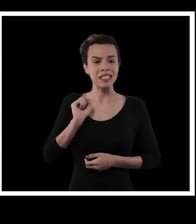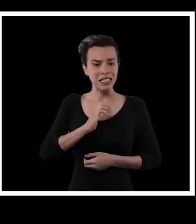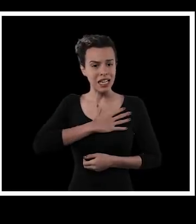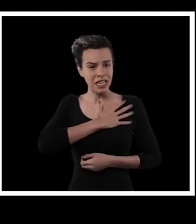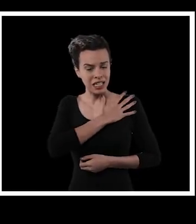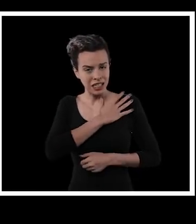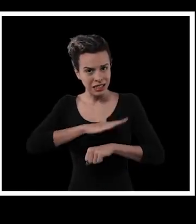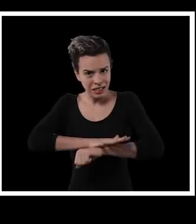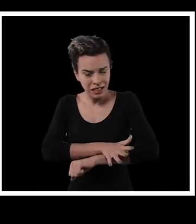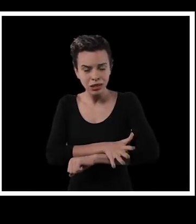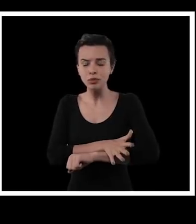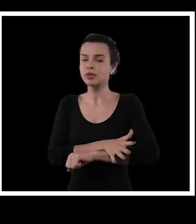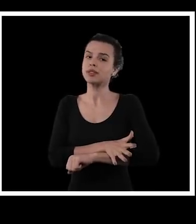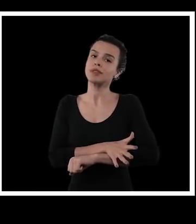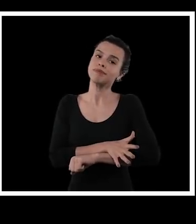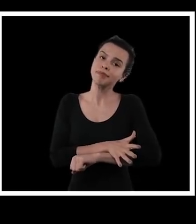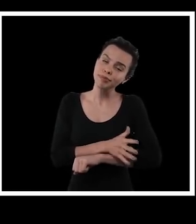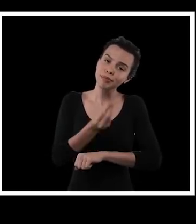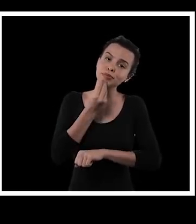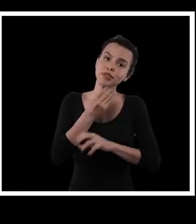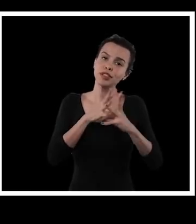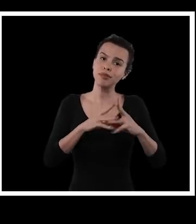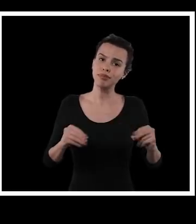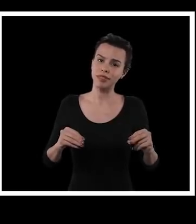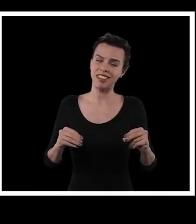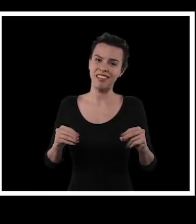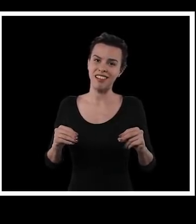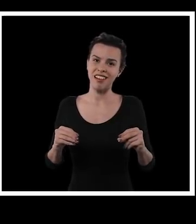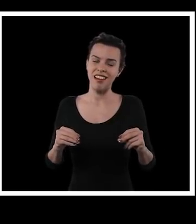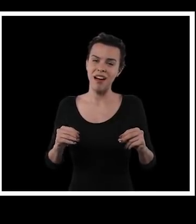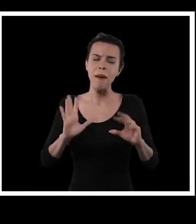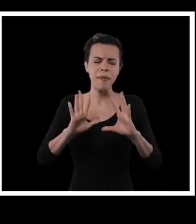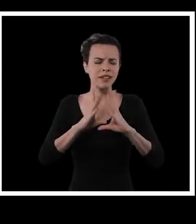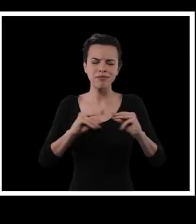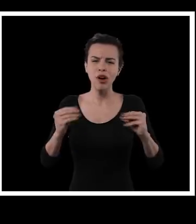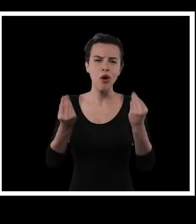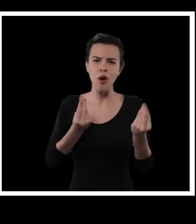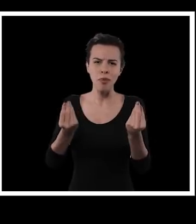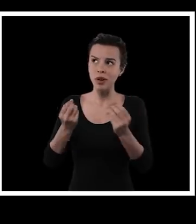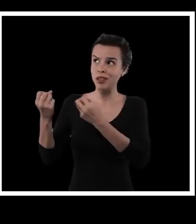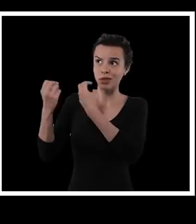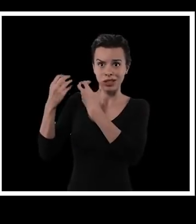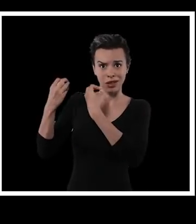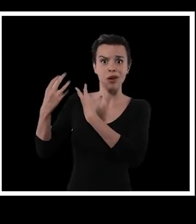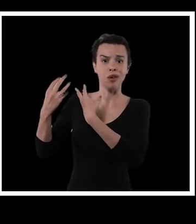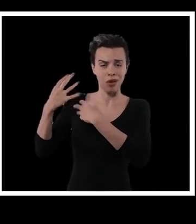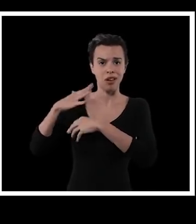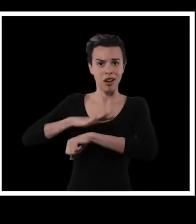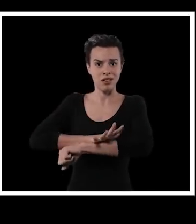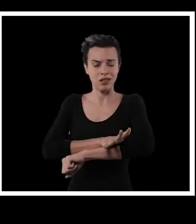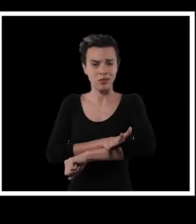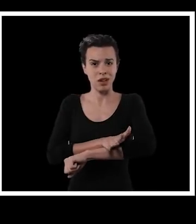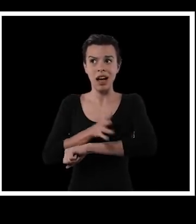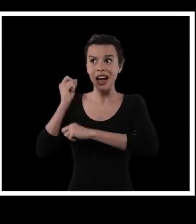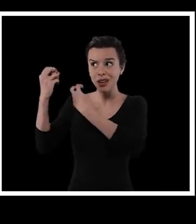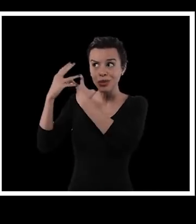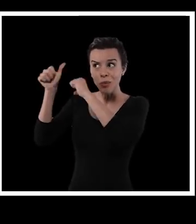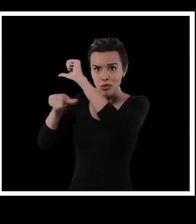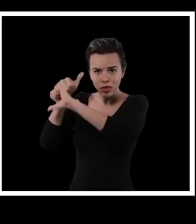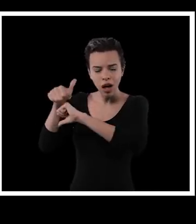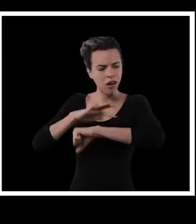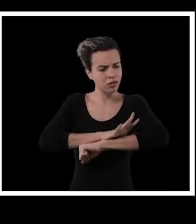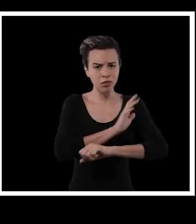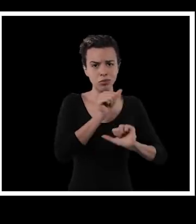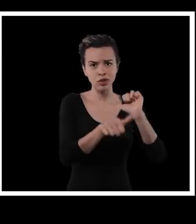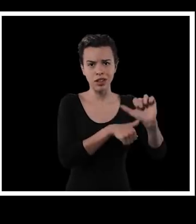não existiria racismo se não fosse a educação. Então se a gente não pensar a educação como política, como transformação da